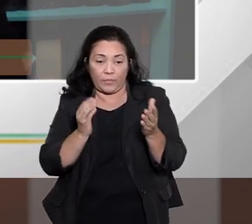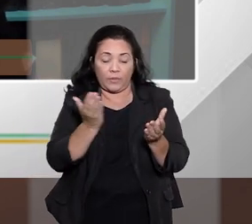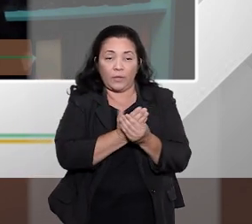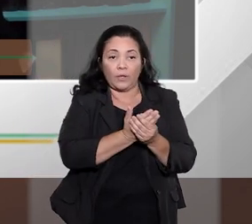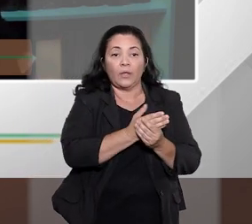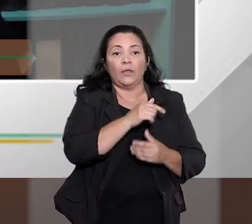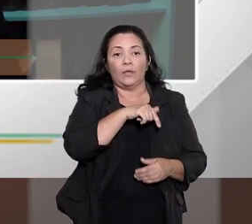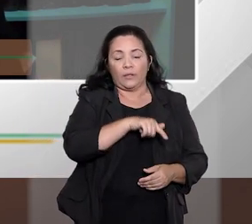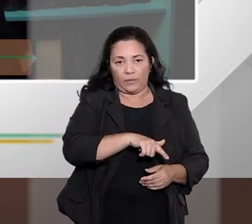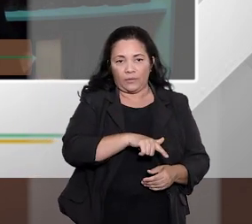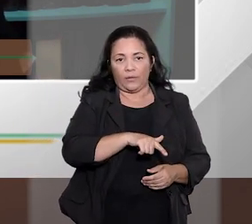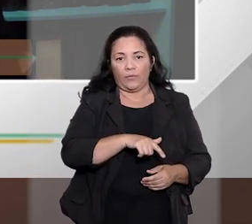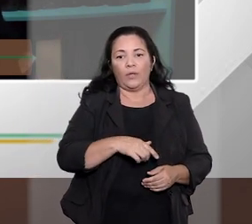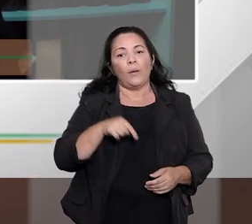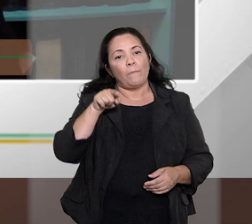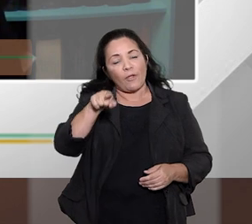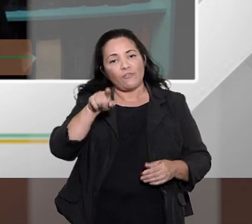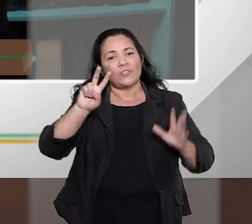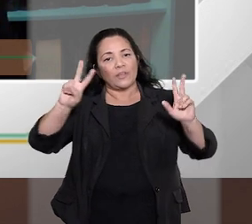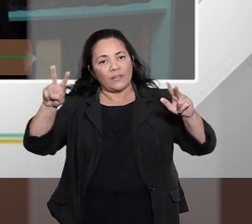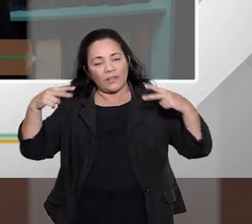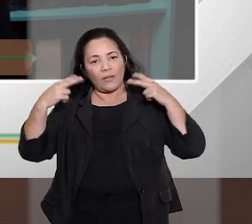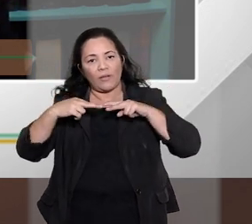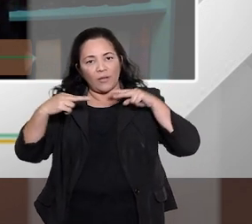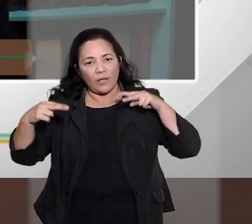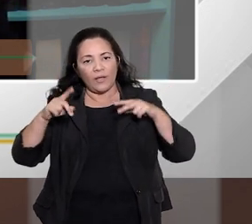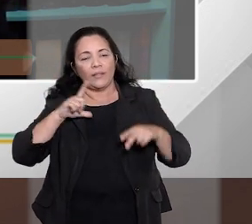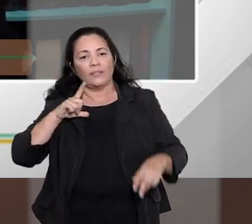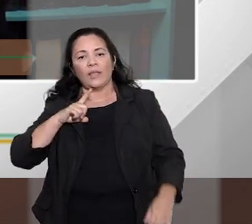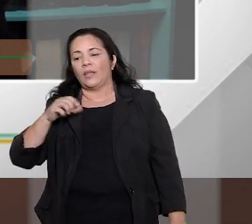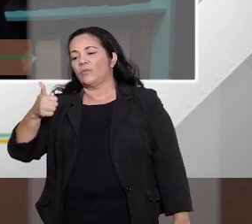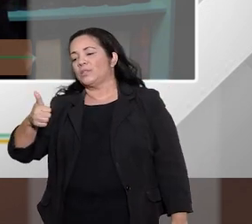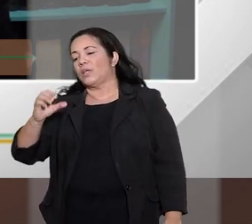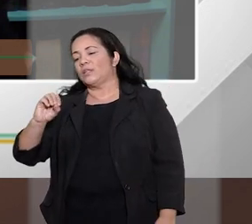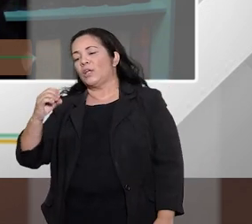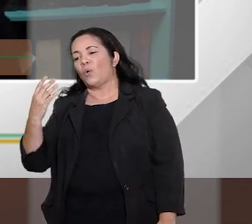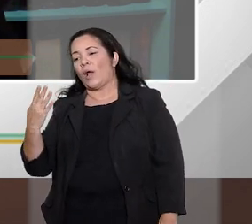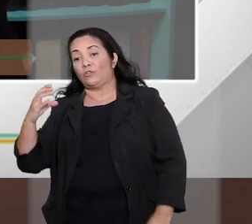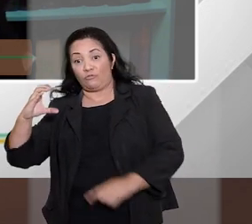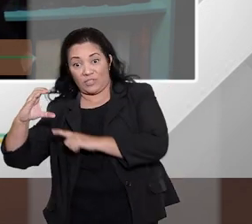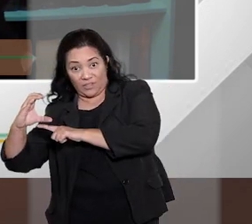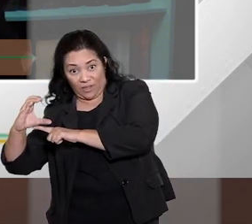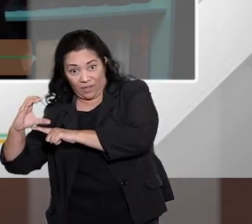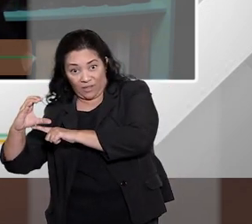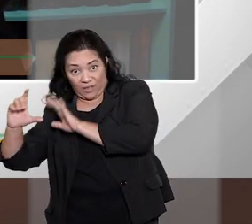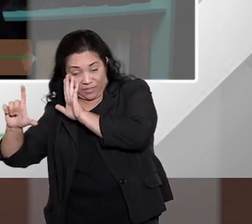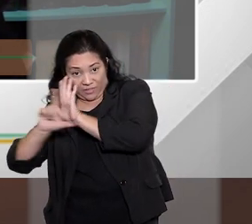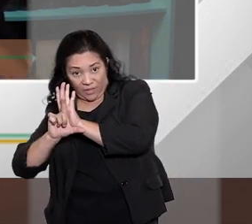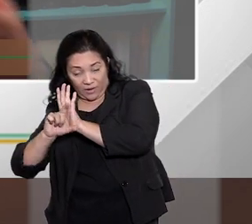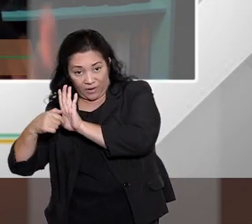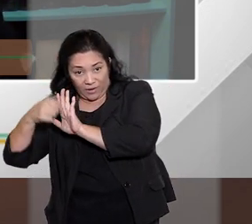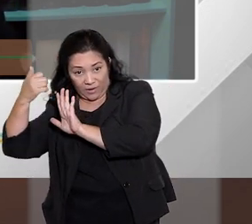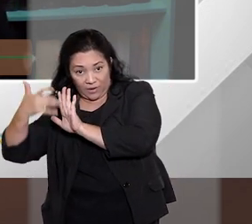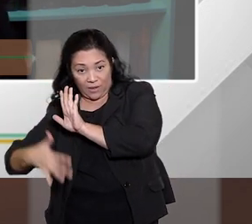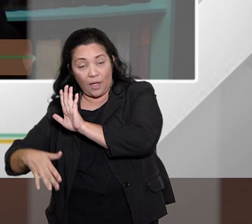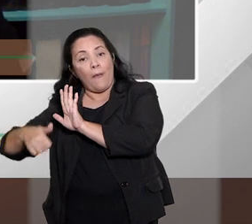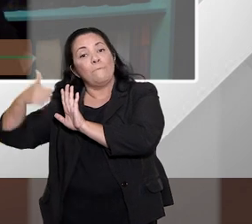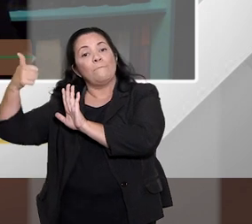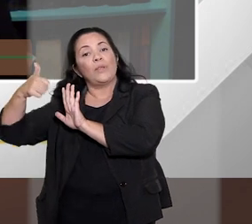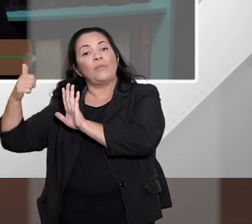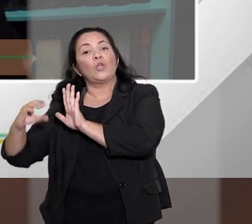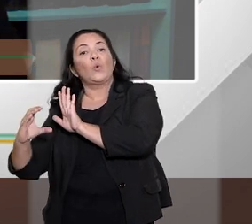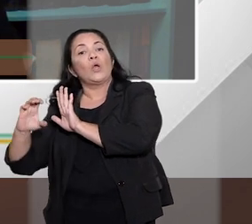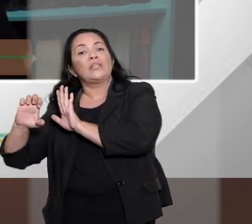assiste está lá no Centro 4C é a conciliação judicial feita sobretudo